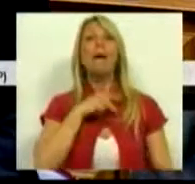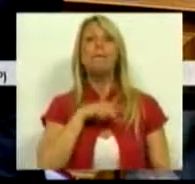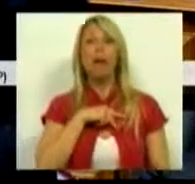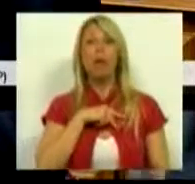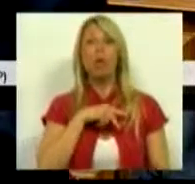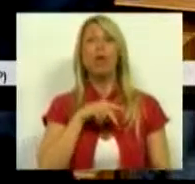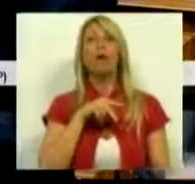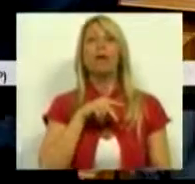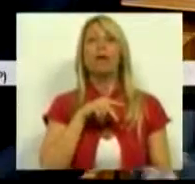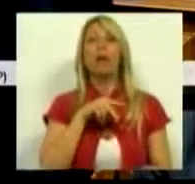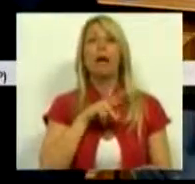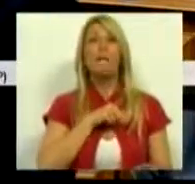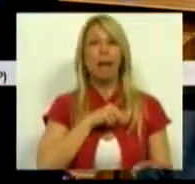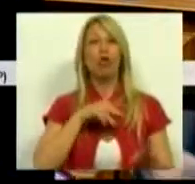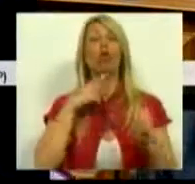Manuel.